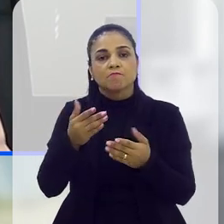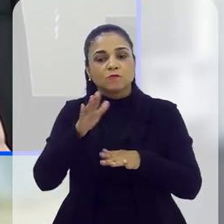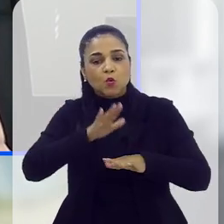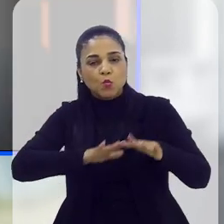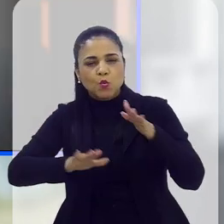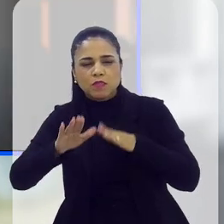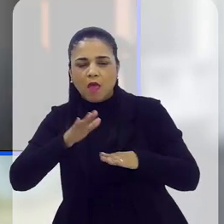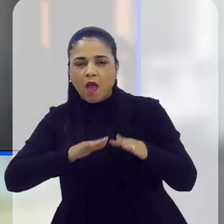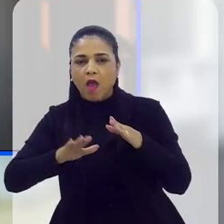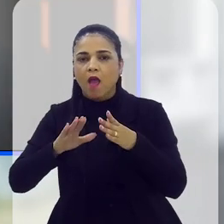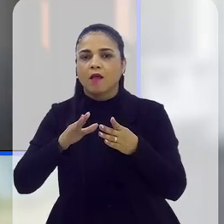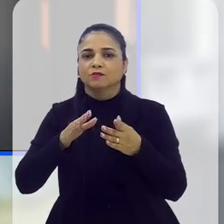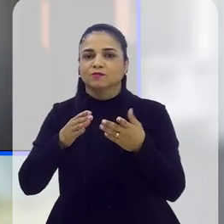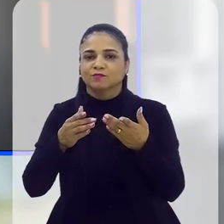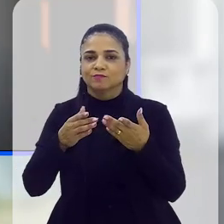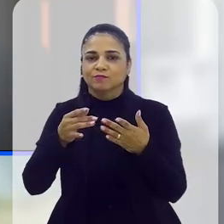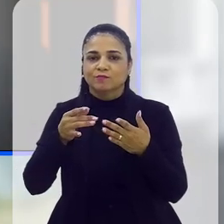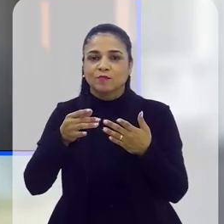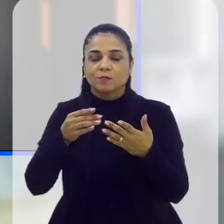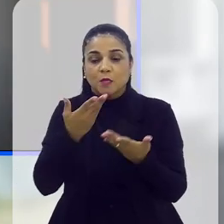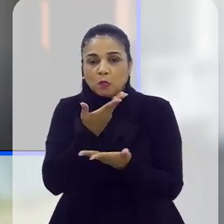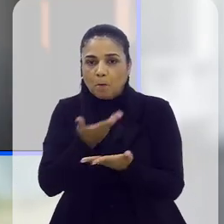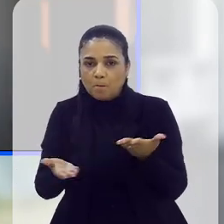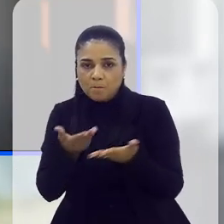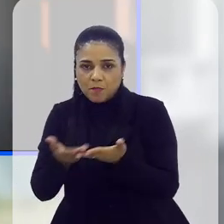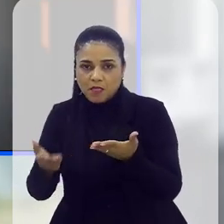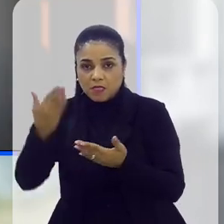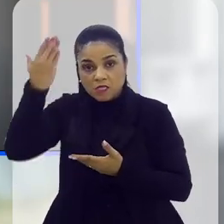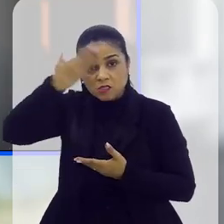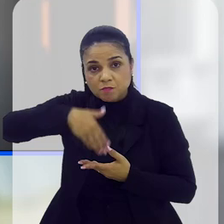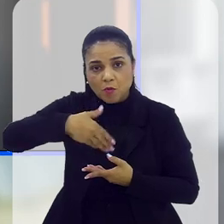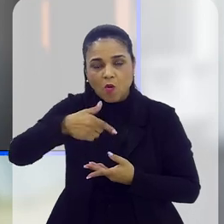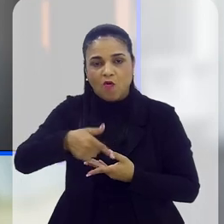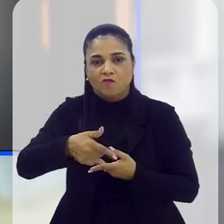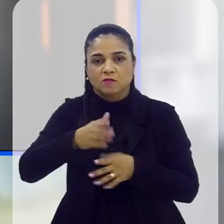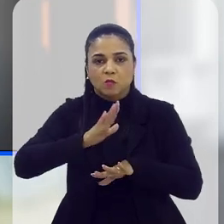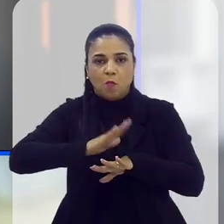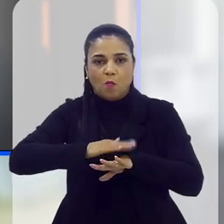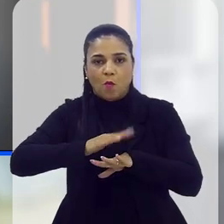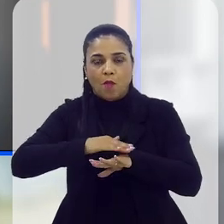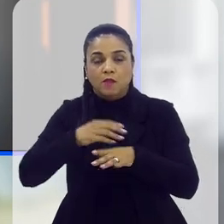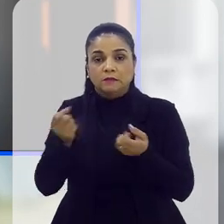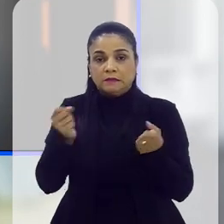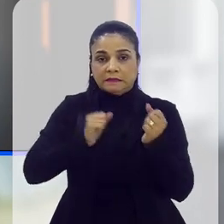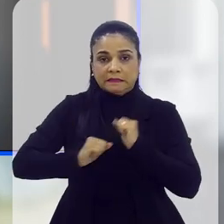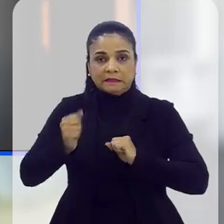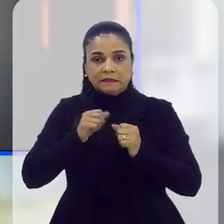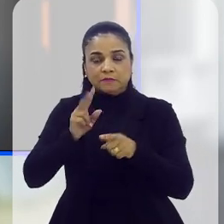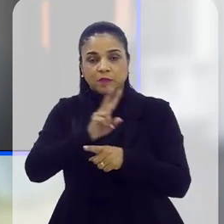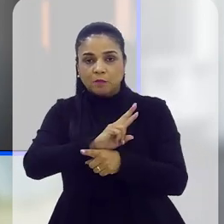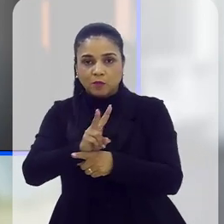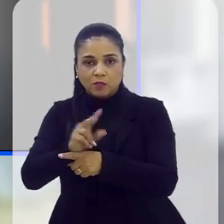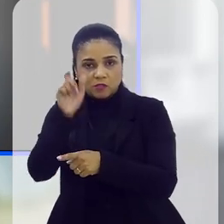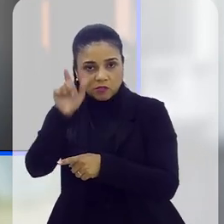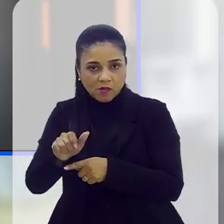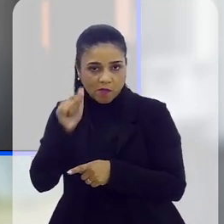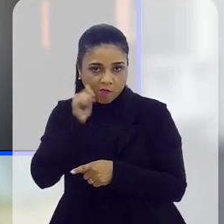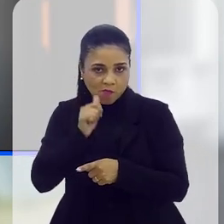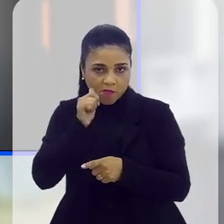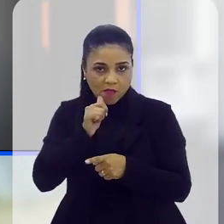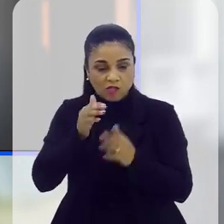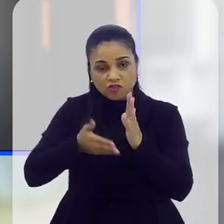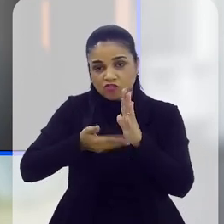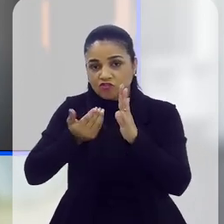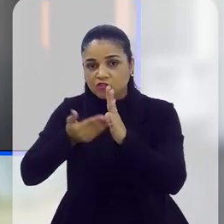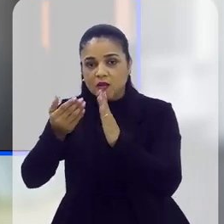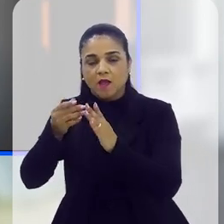ter essa cautela também nessa questão e aí não perder as provas naquele momento ali pela ânsia de proteger aquela mulher